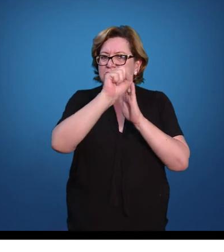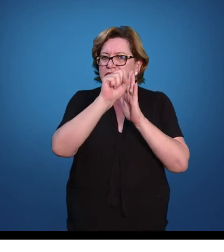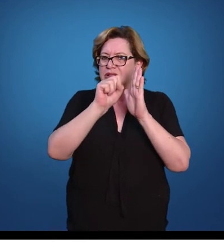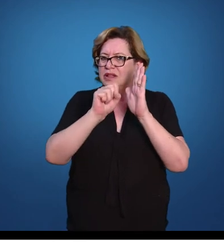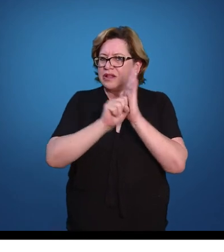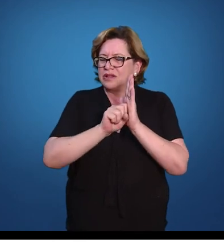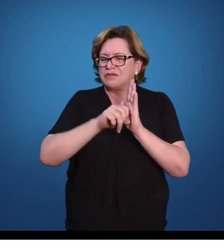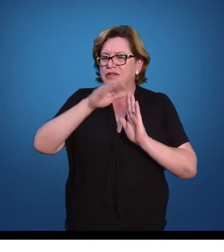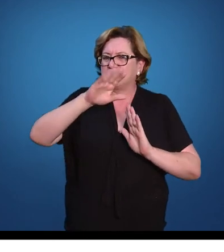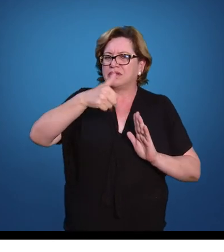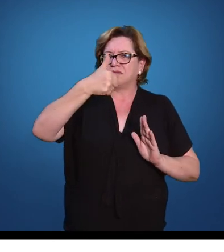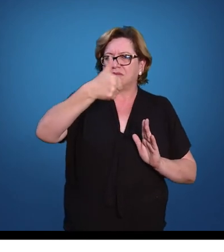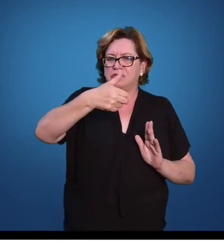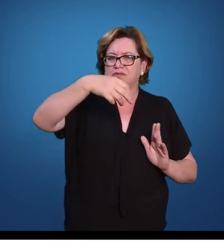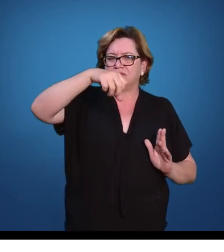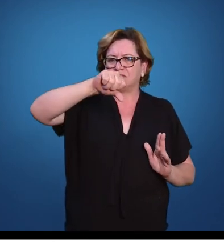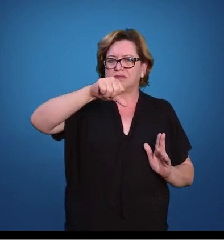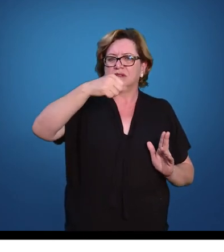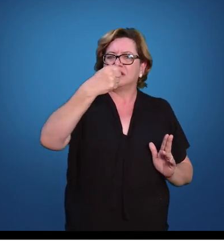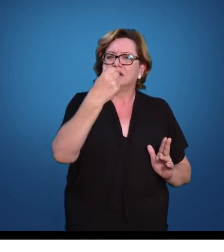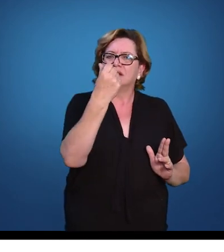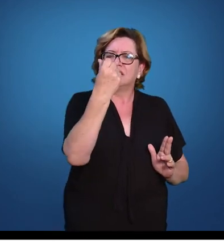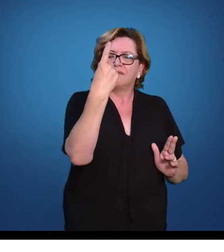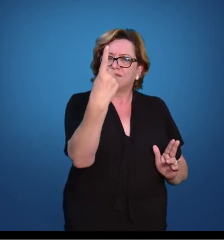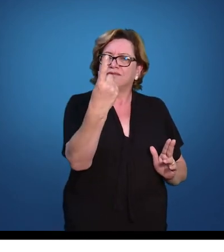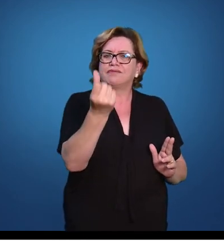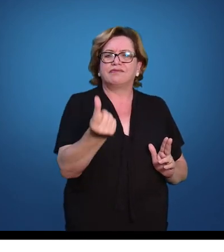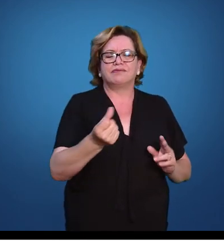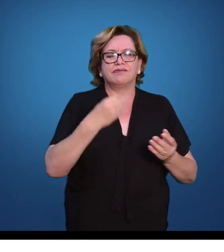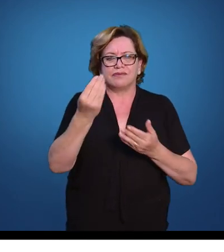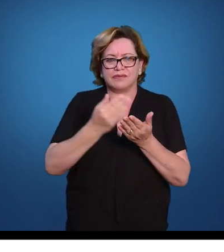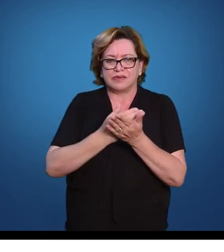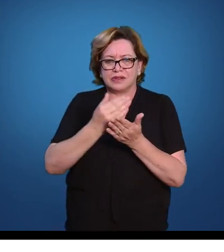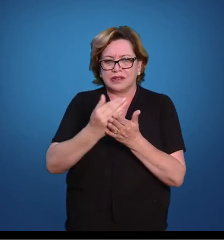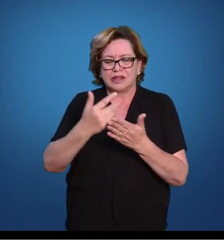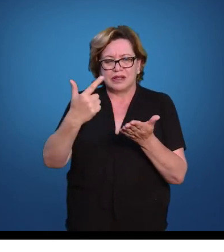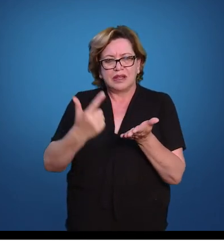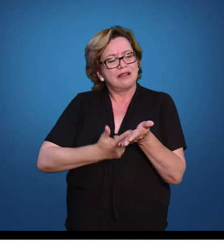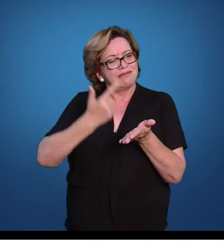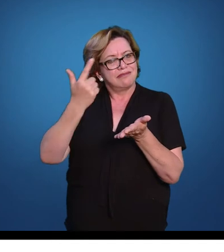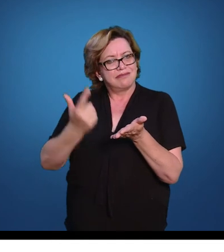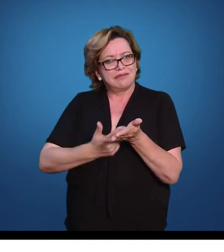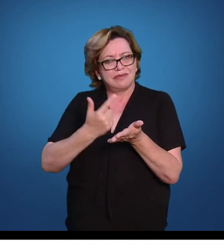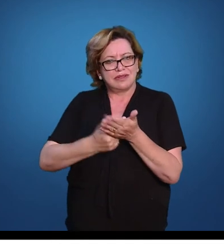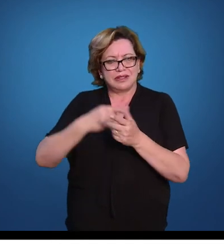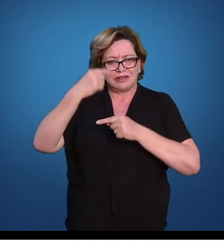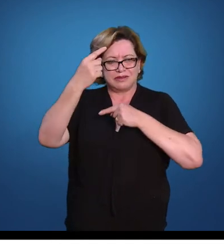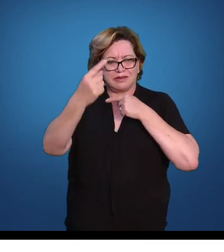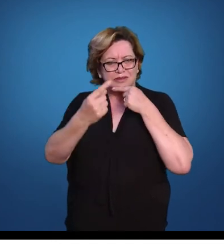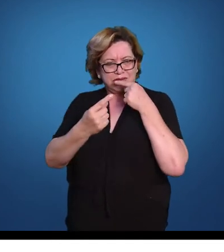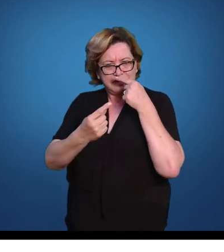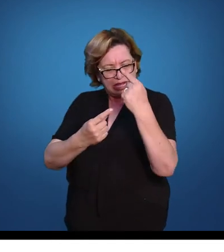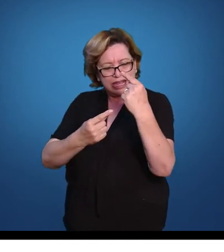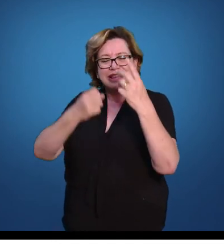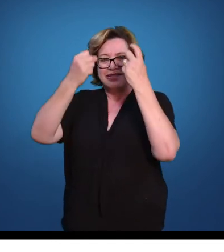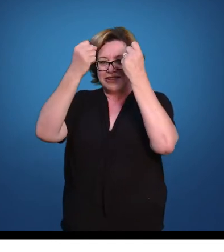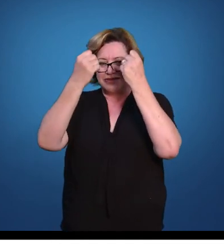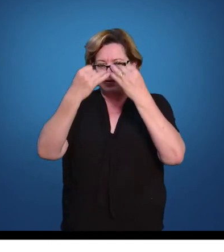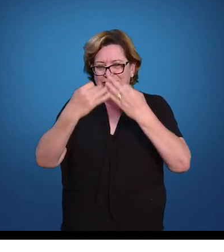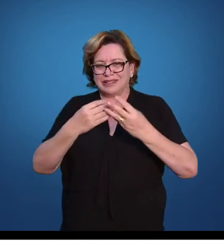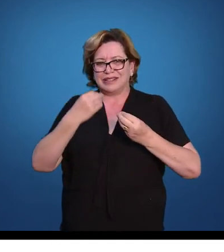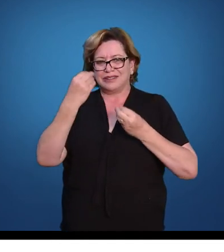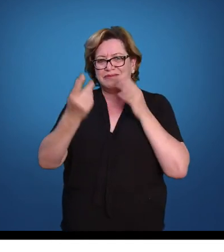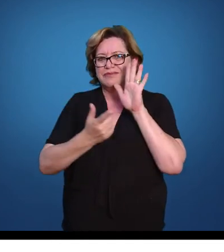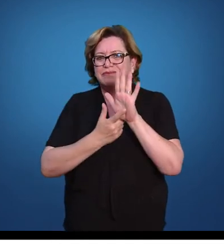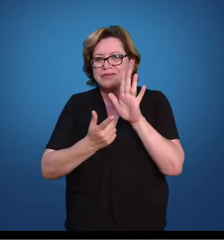precisamente de 1916, com a publicação de um livro, do qual eu vou falar na próxima aula, vou tentar